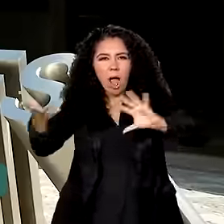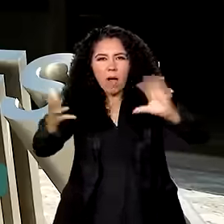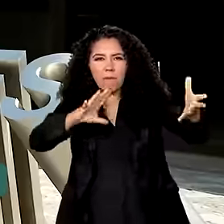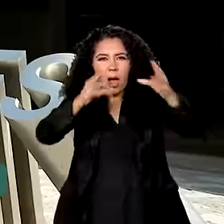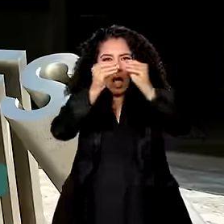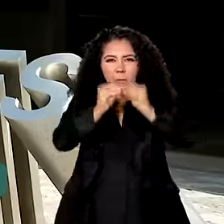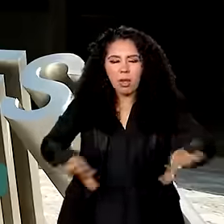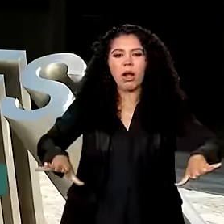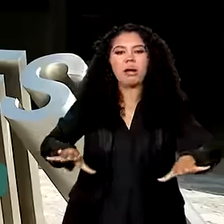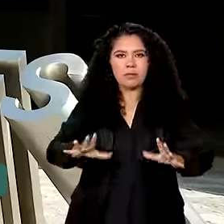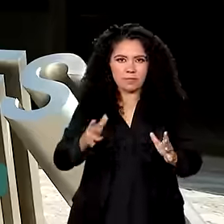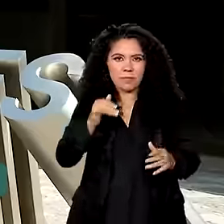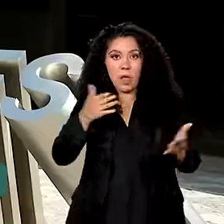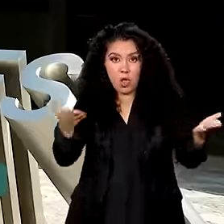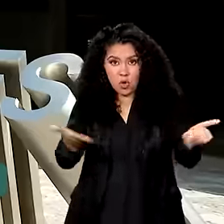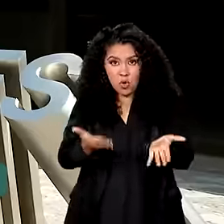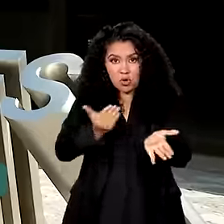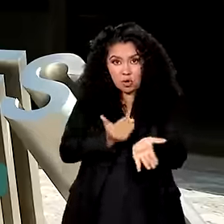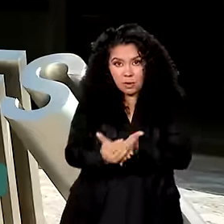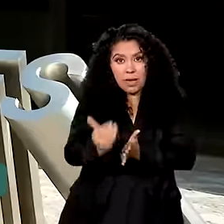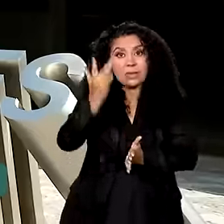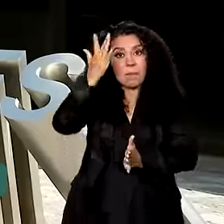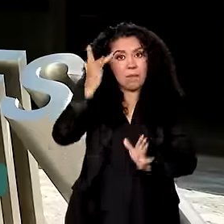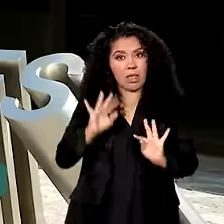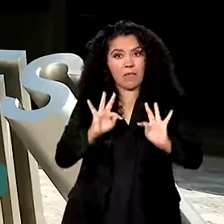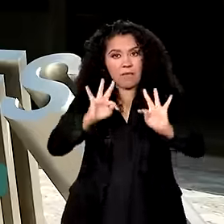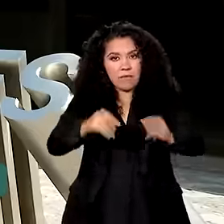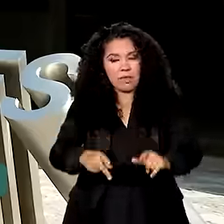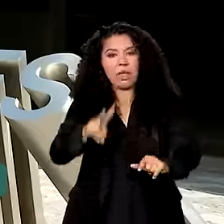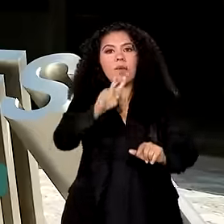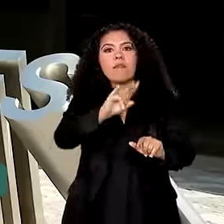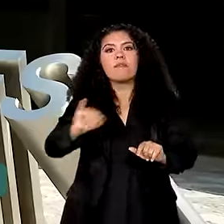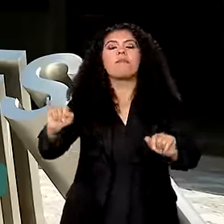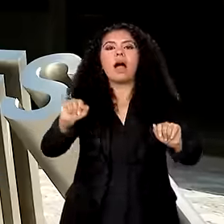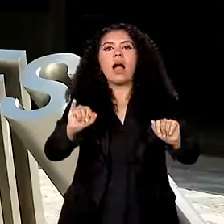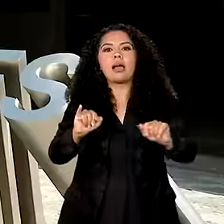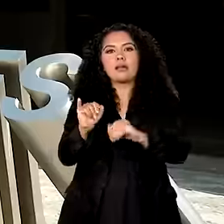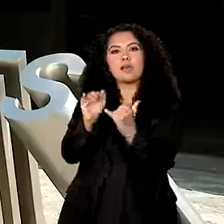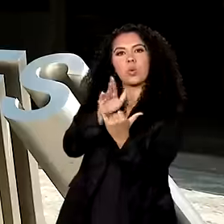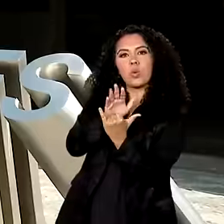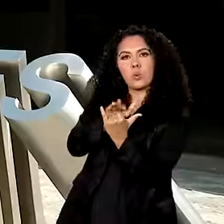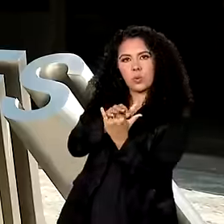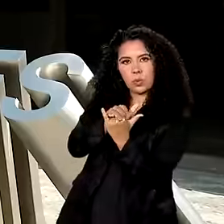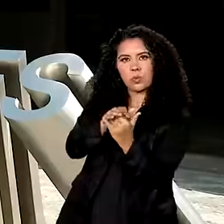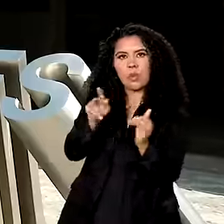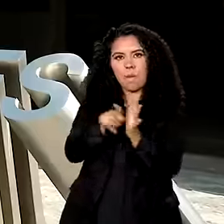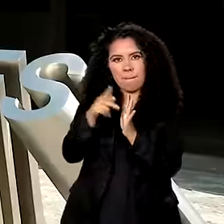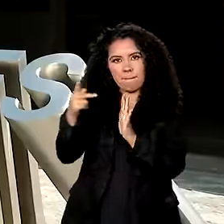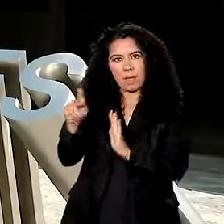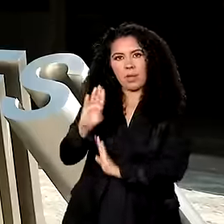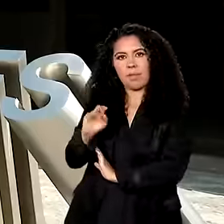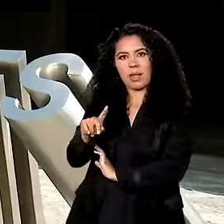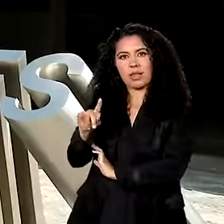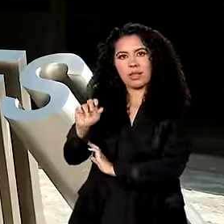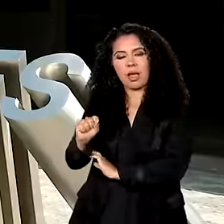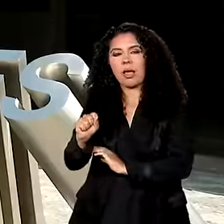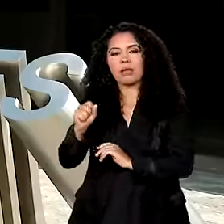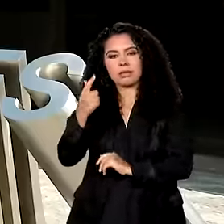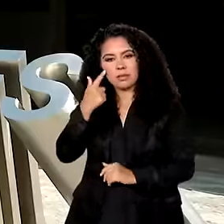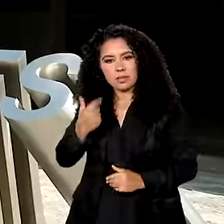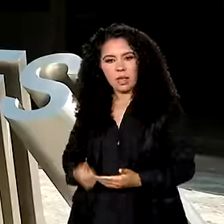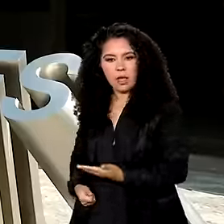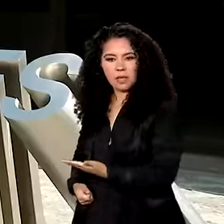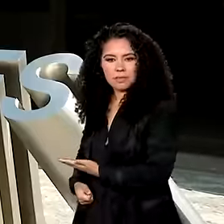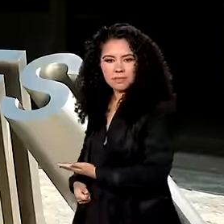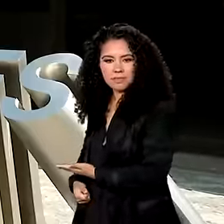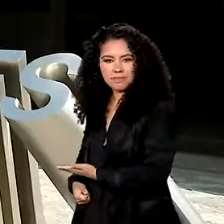evento, que começa hoje e termina amanhã, será transmitido no canal do YouTube do BNDES, no endereço youtube.com